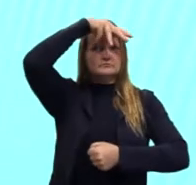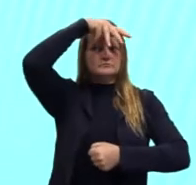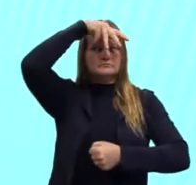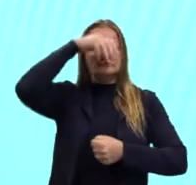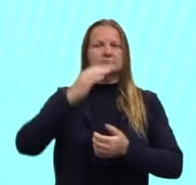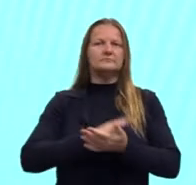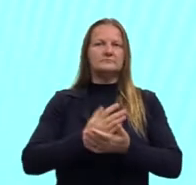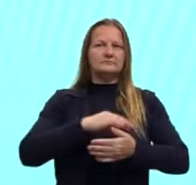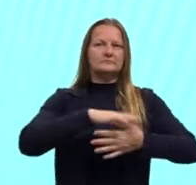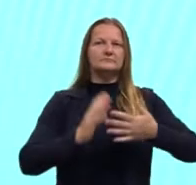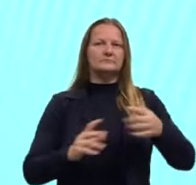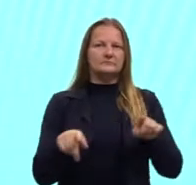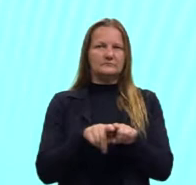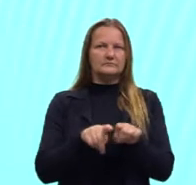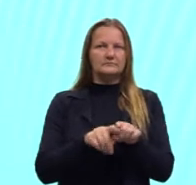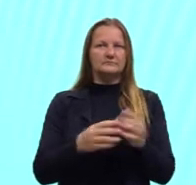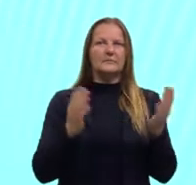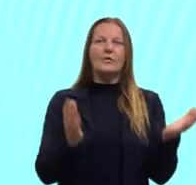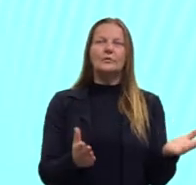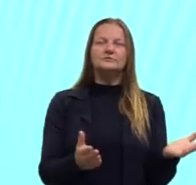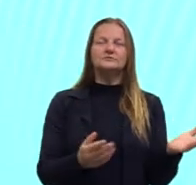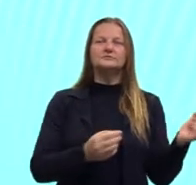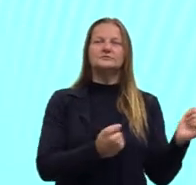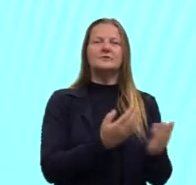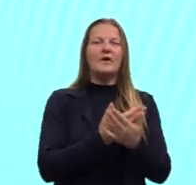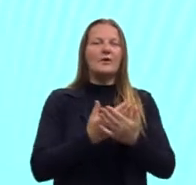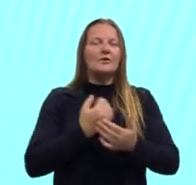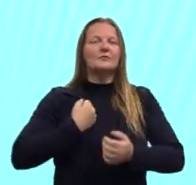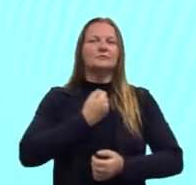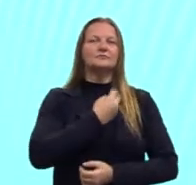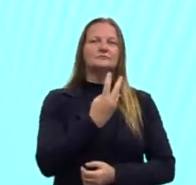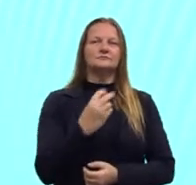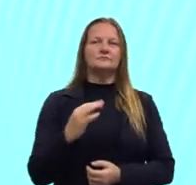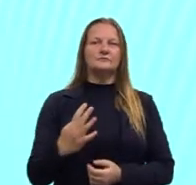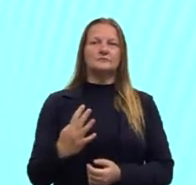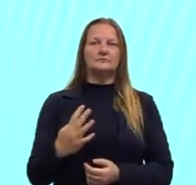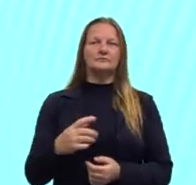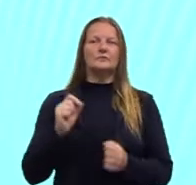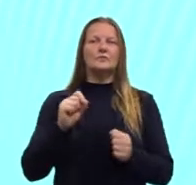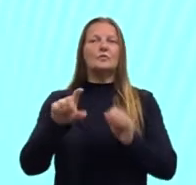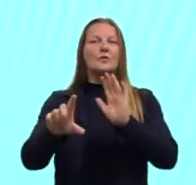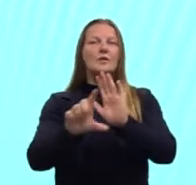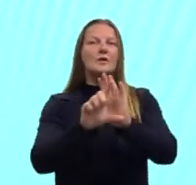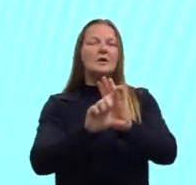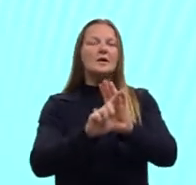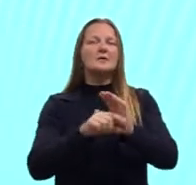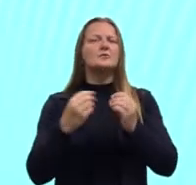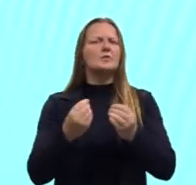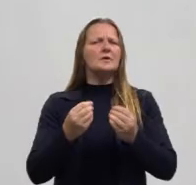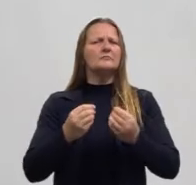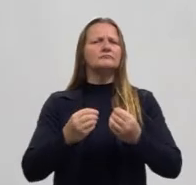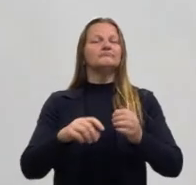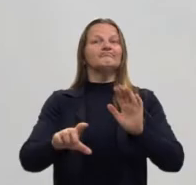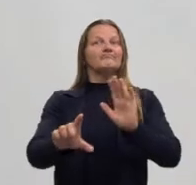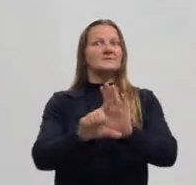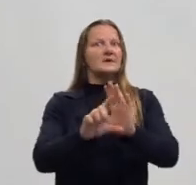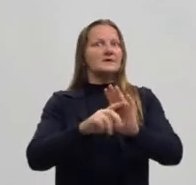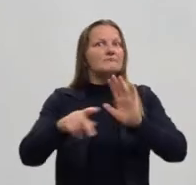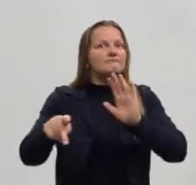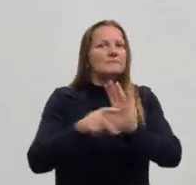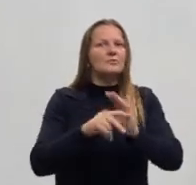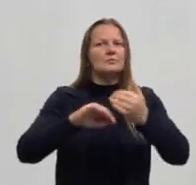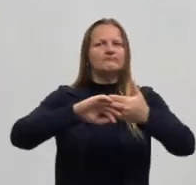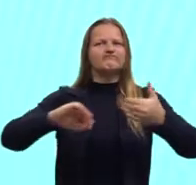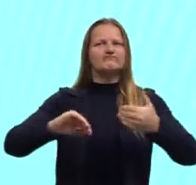Susana. Hoje, na nossa aula 24, a gente vai falar sobre as leis de segregação racial. E aqui,